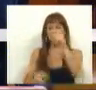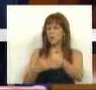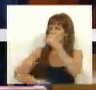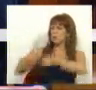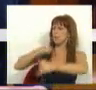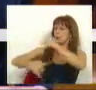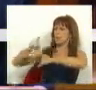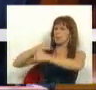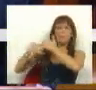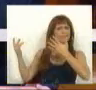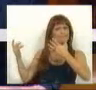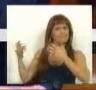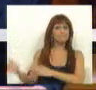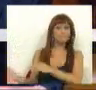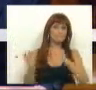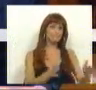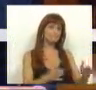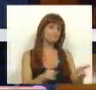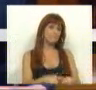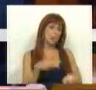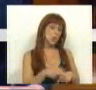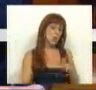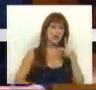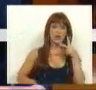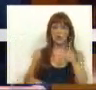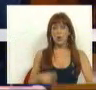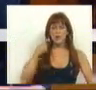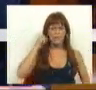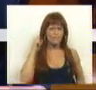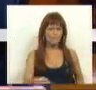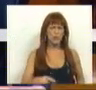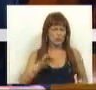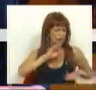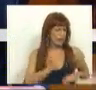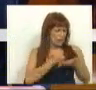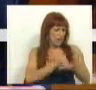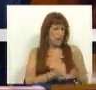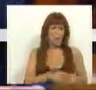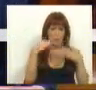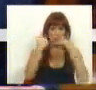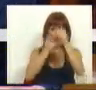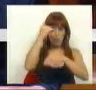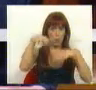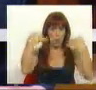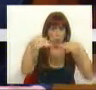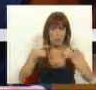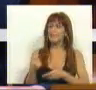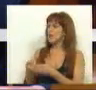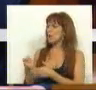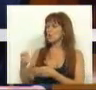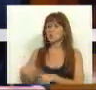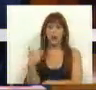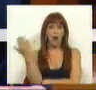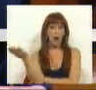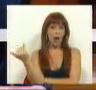andar para trás. Por outro lado, os cortes brutais nas bolsas de estudo no ensino superior e os pagamentos